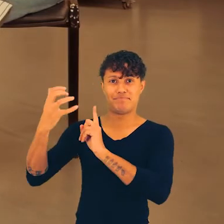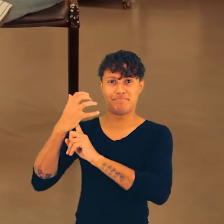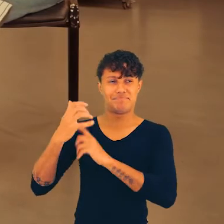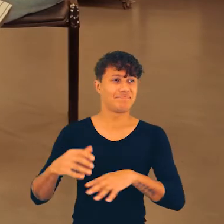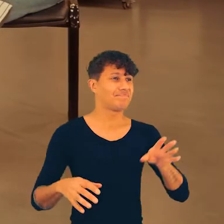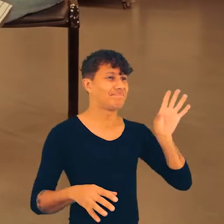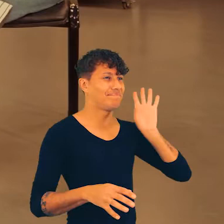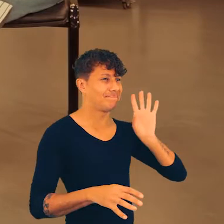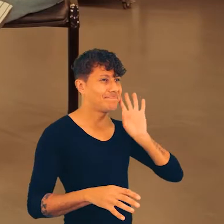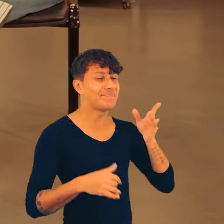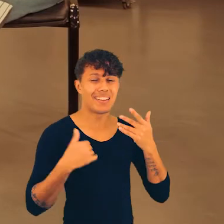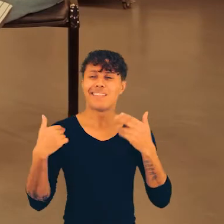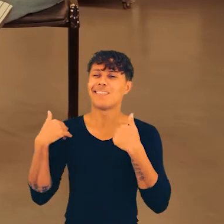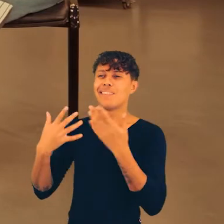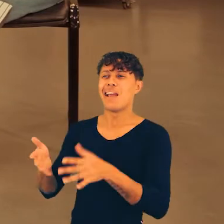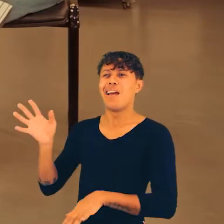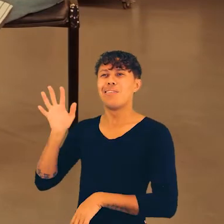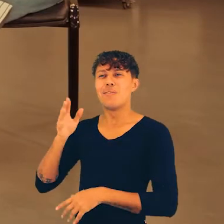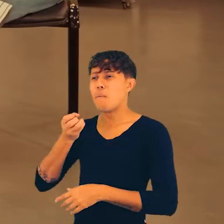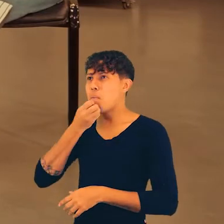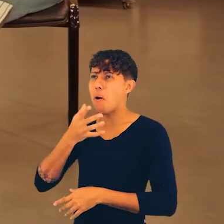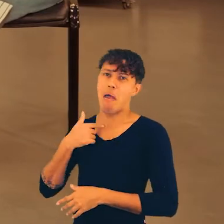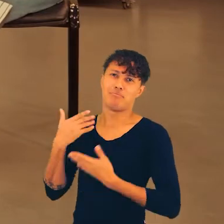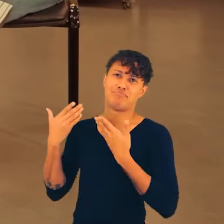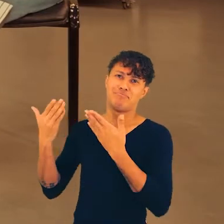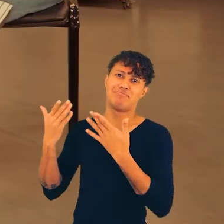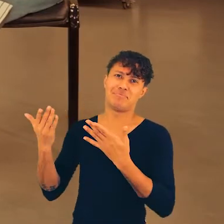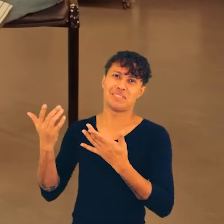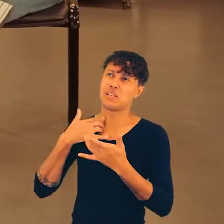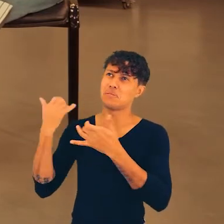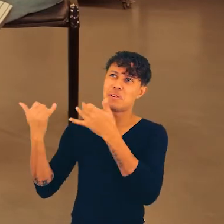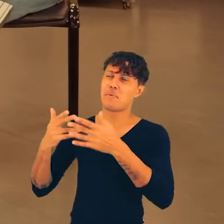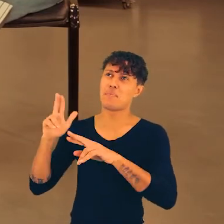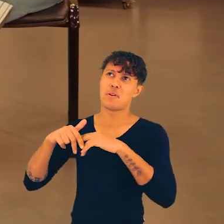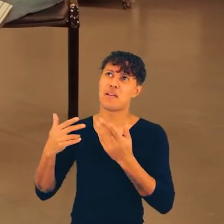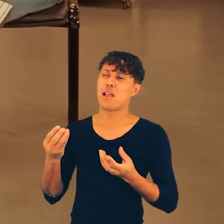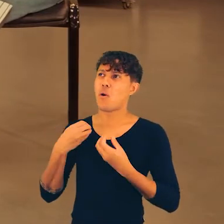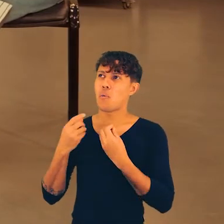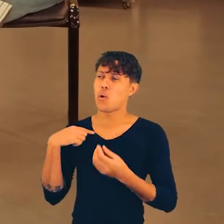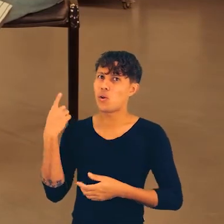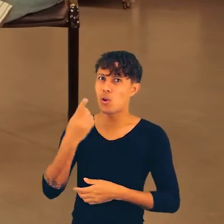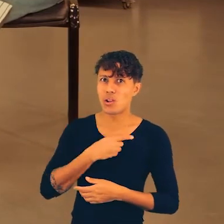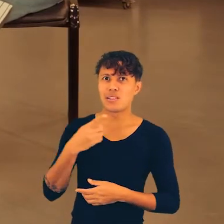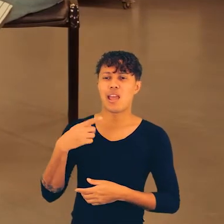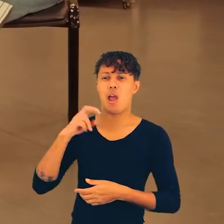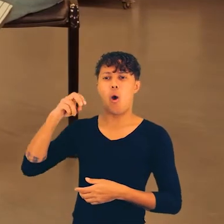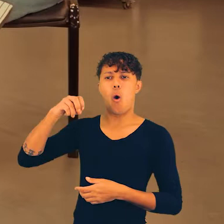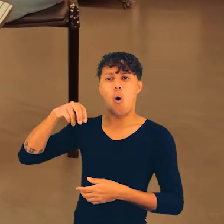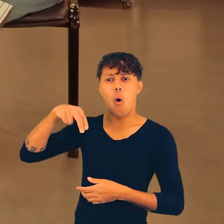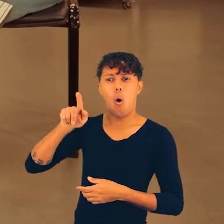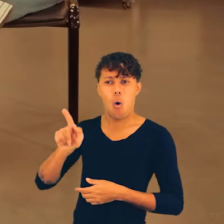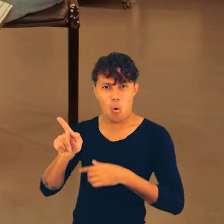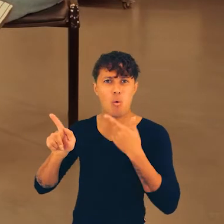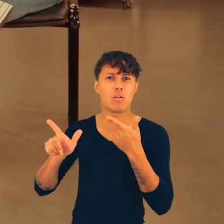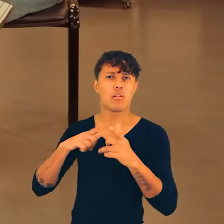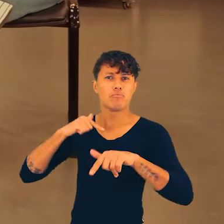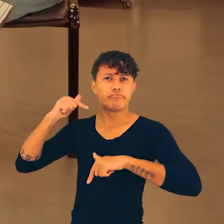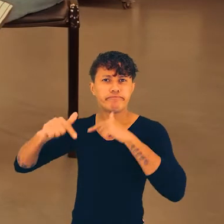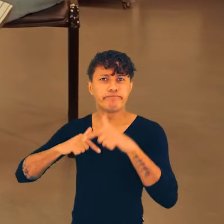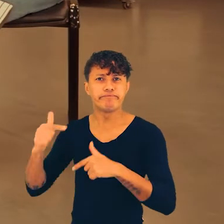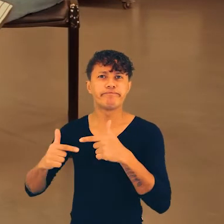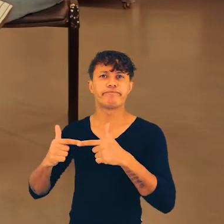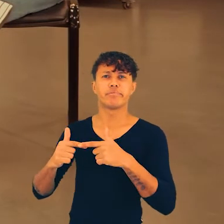responsável pela minha mãe. Legal. Então, eu gosto muito e sou muito suspeita para falar e eu acho que, tipo, se a gente tivesse